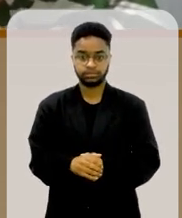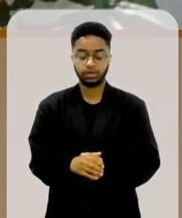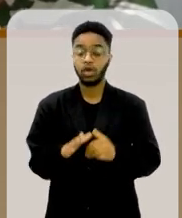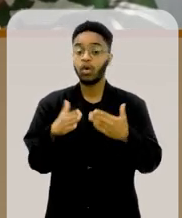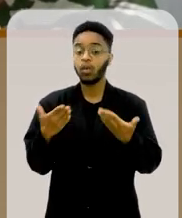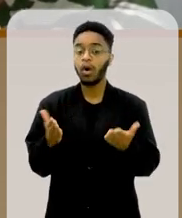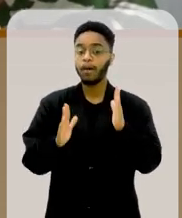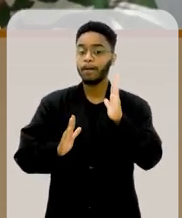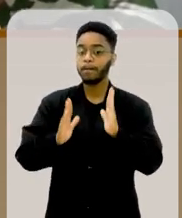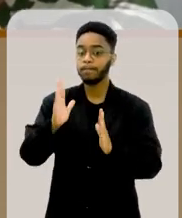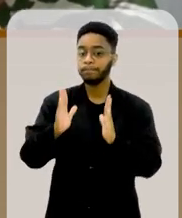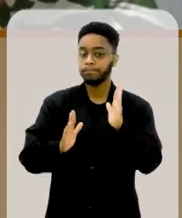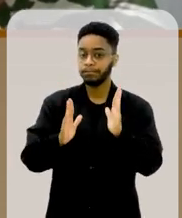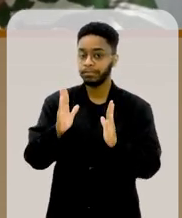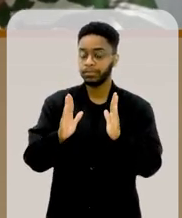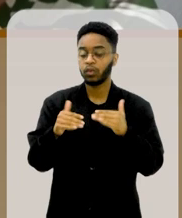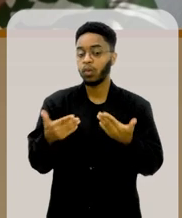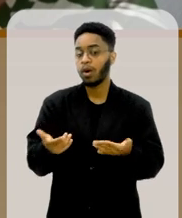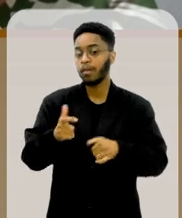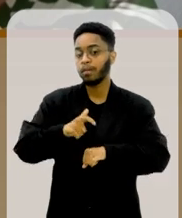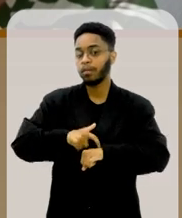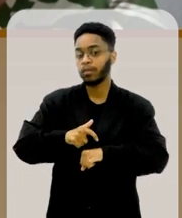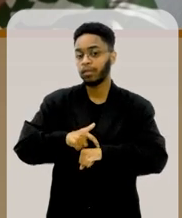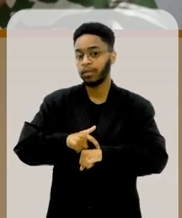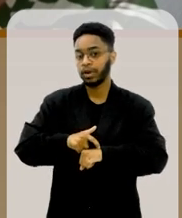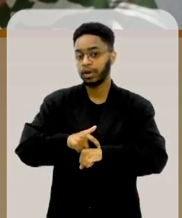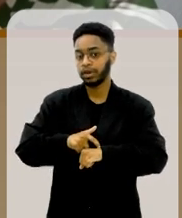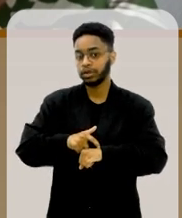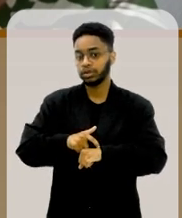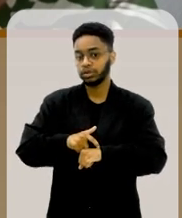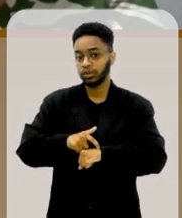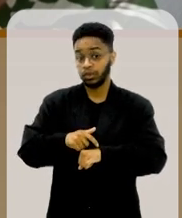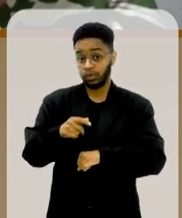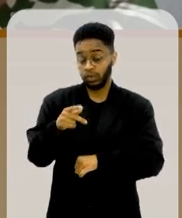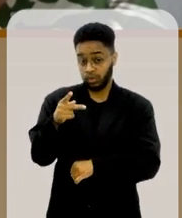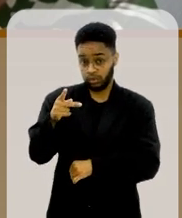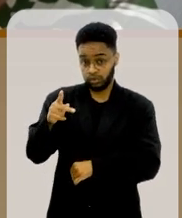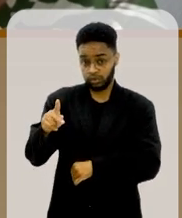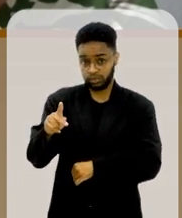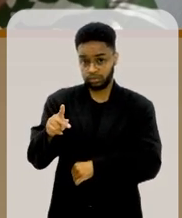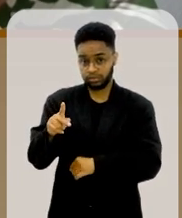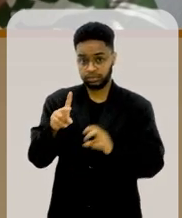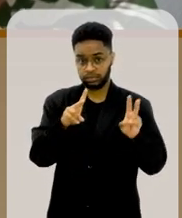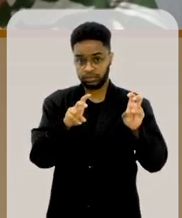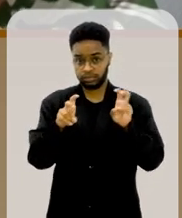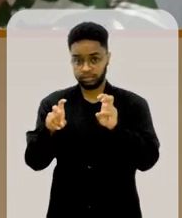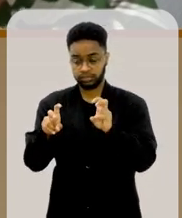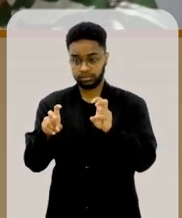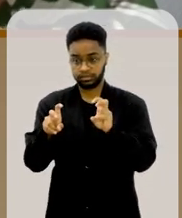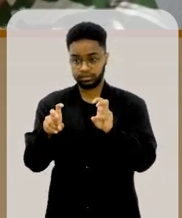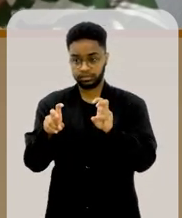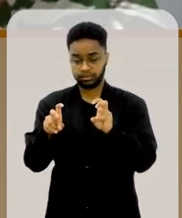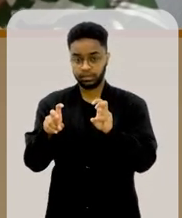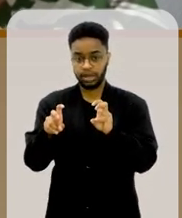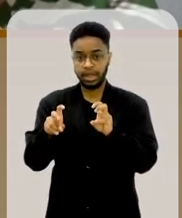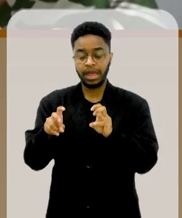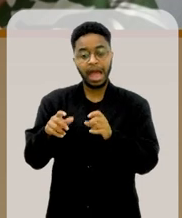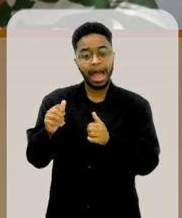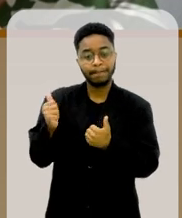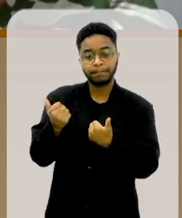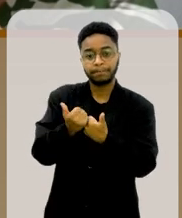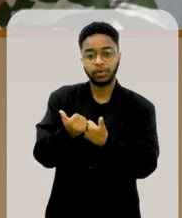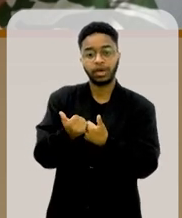em que momento o seu caso passou a servir de base